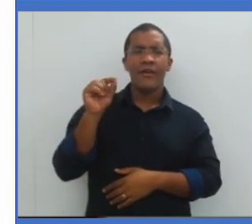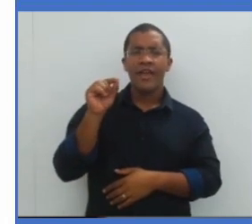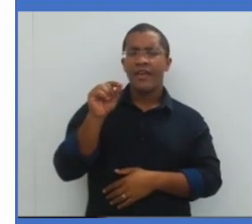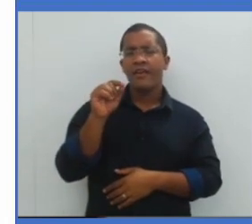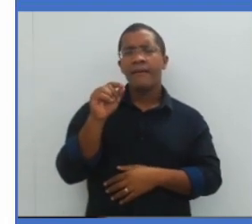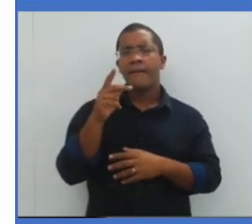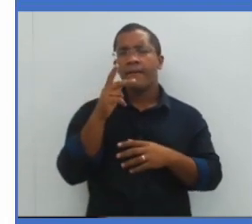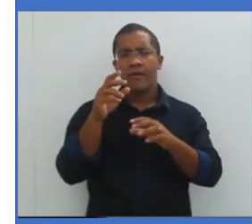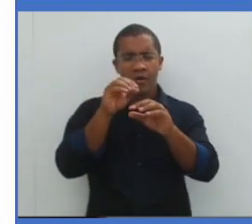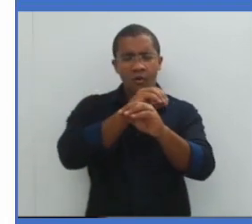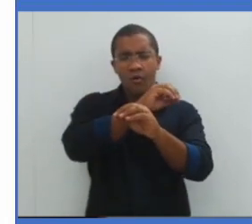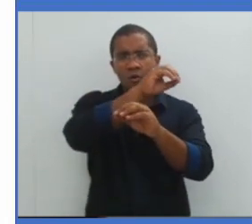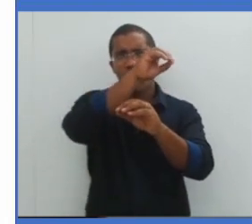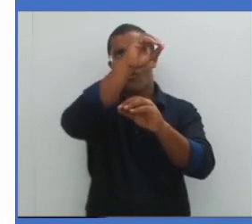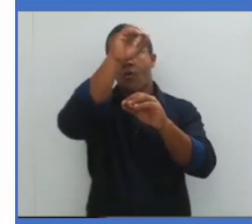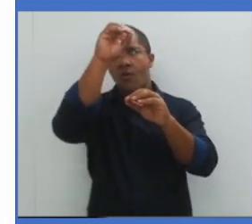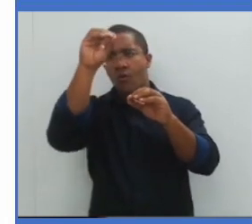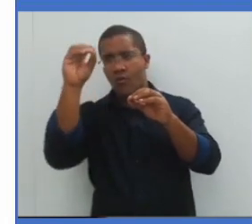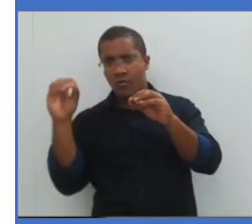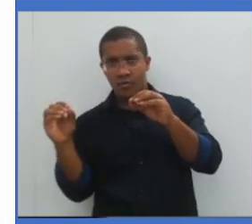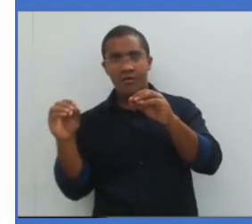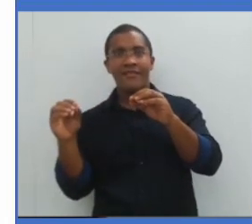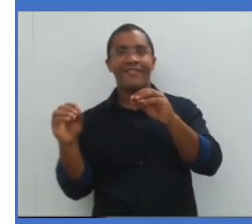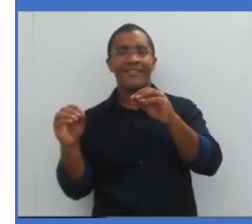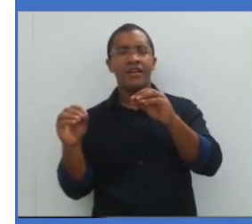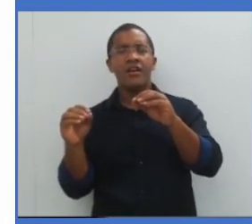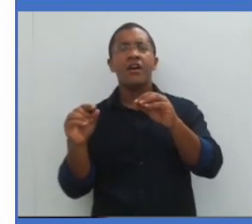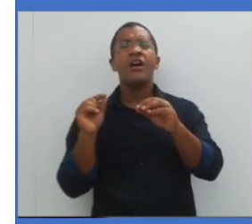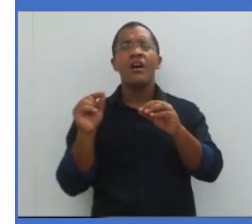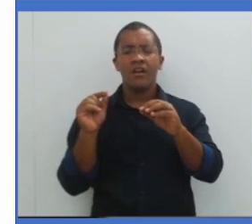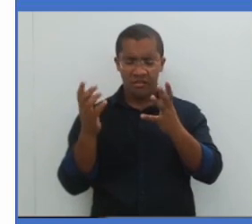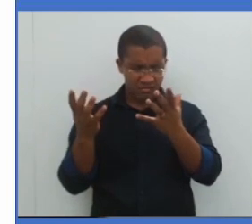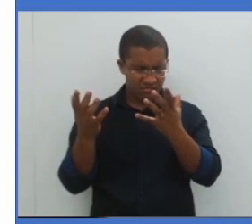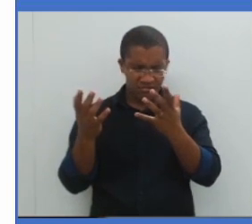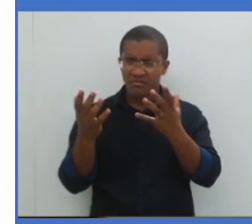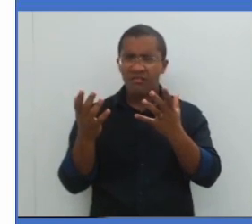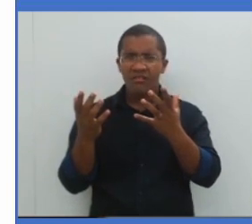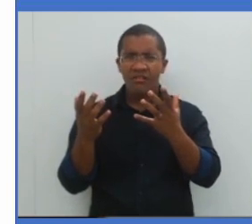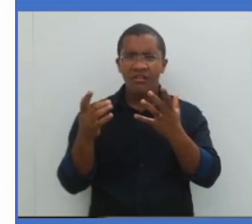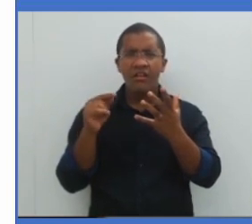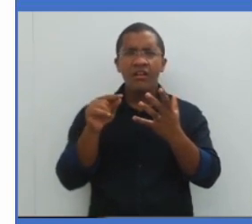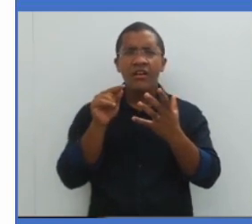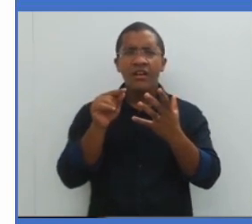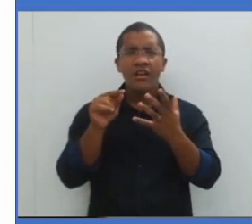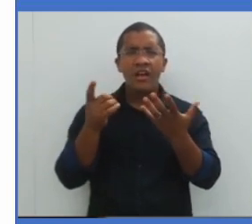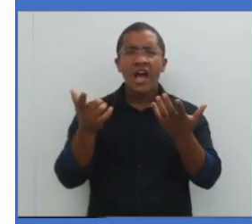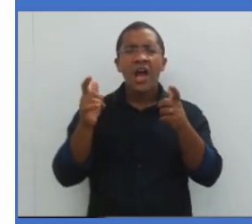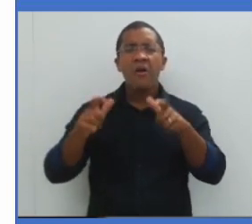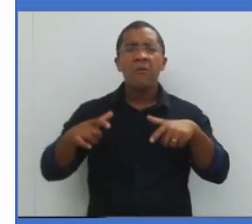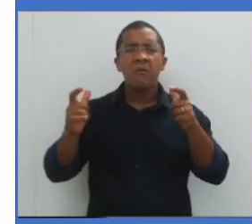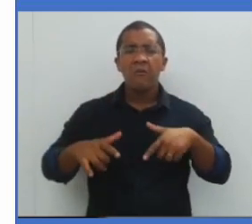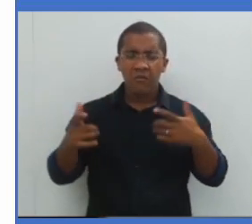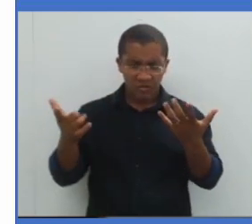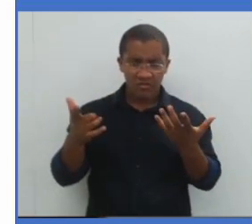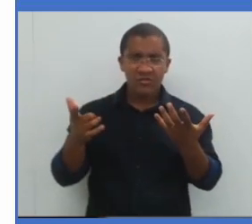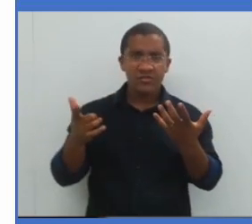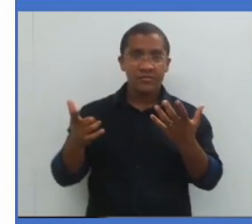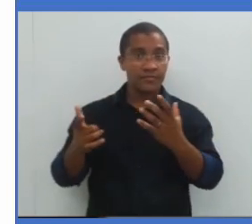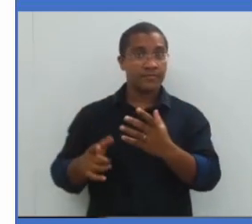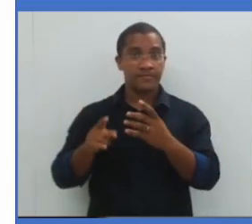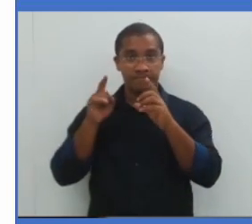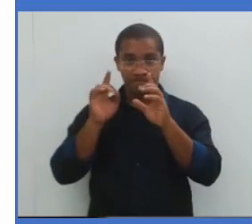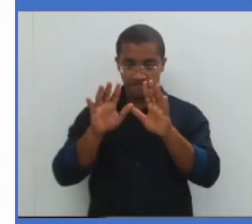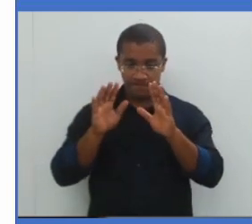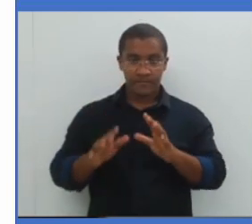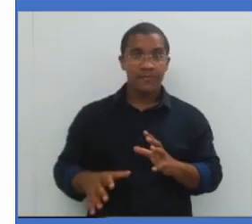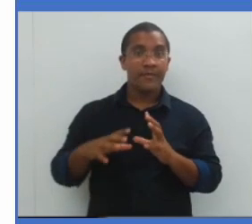oval. Em torno de quem, Dantas, agora? Ela faz um movimento elíptico